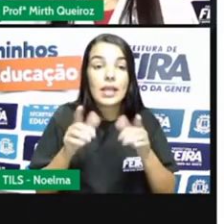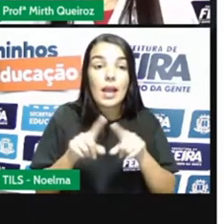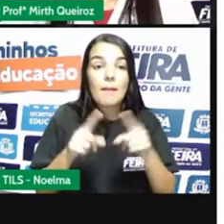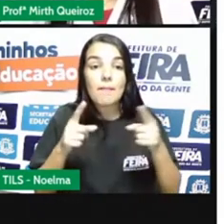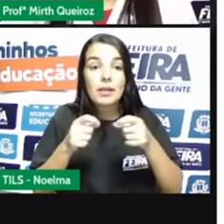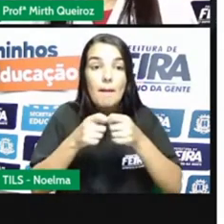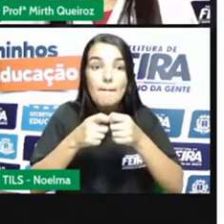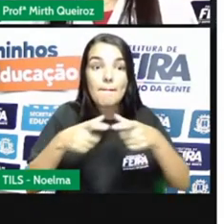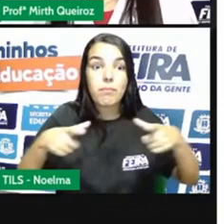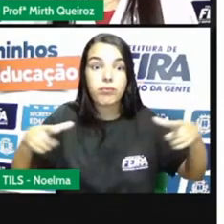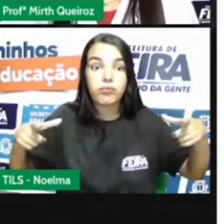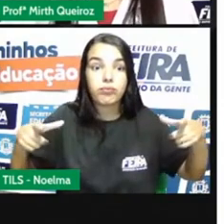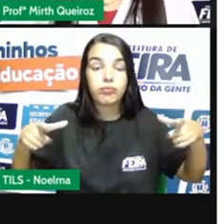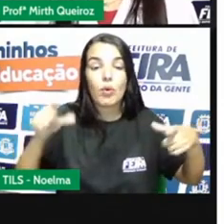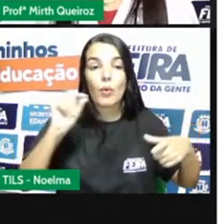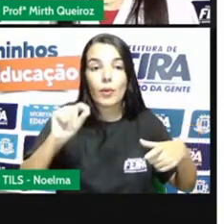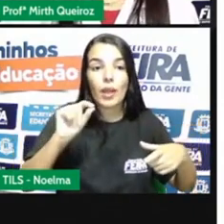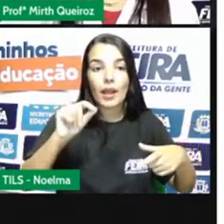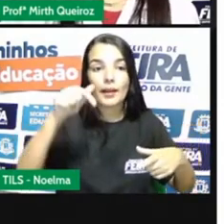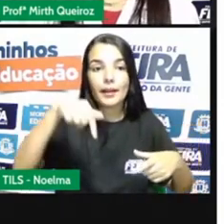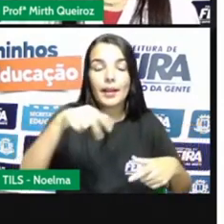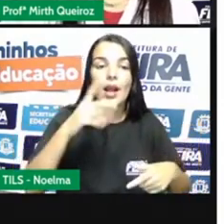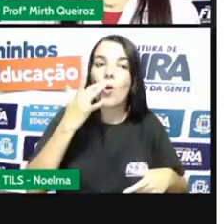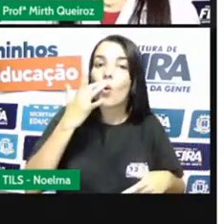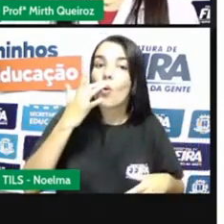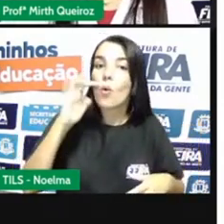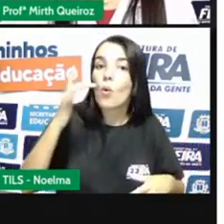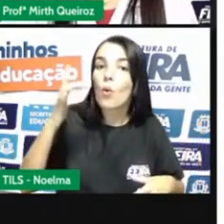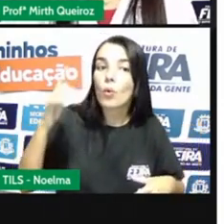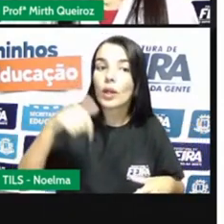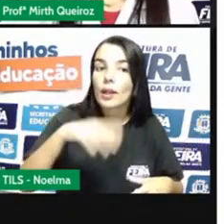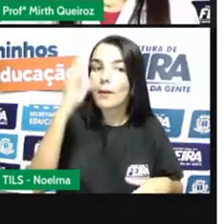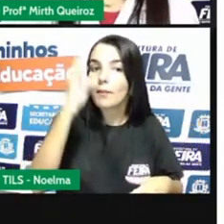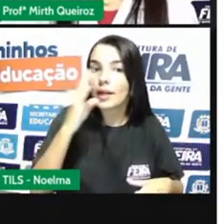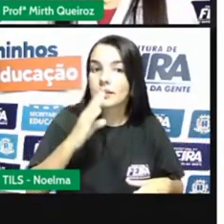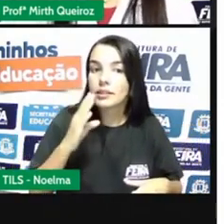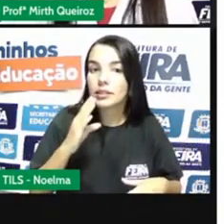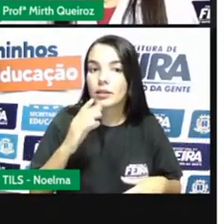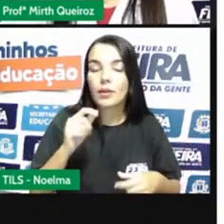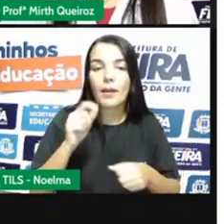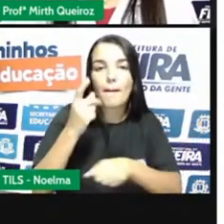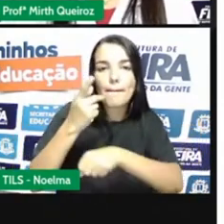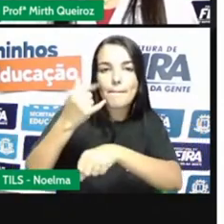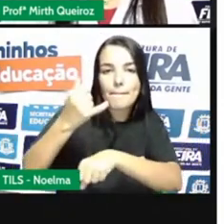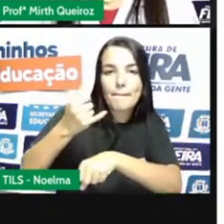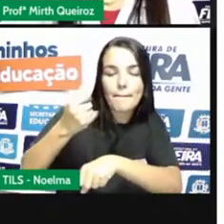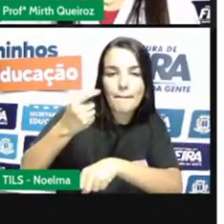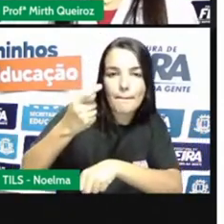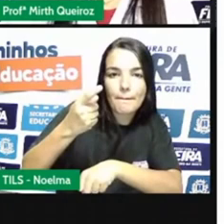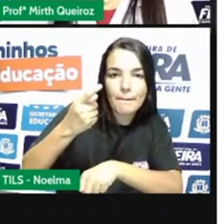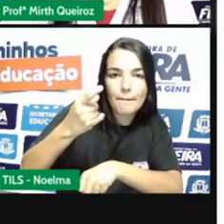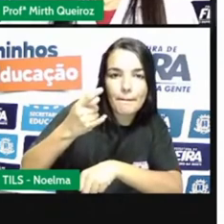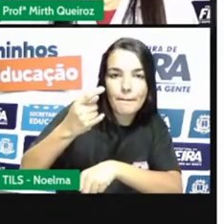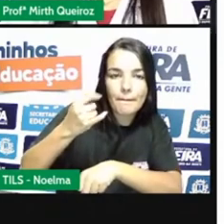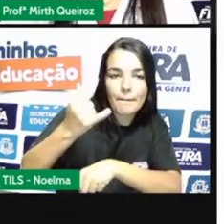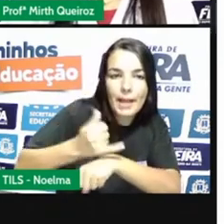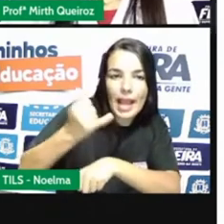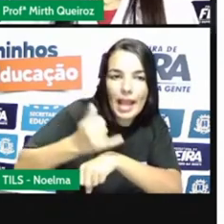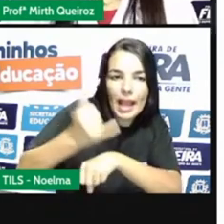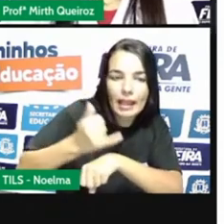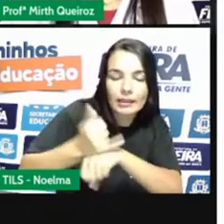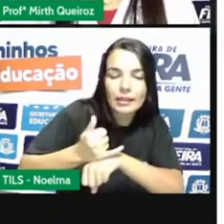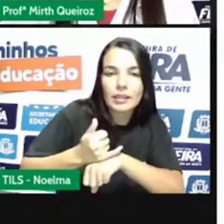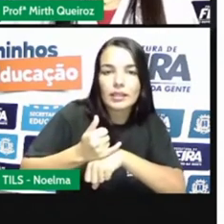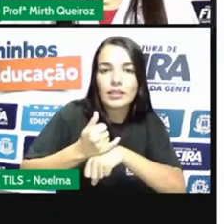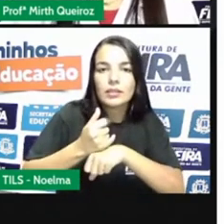era de aluvião, que eram aquelas pedras, né? Aquele ouro que era encontrado aí nos leitos